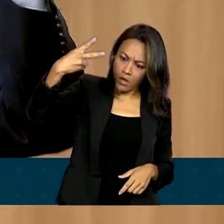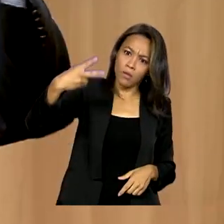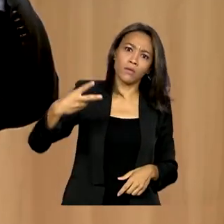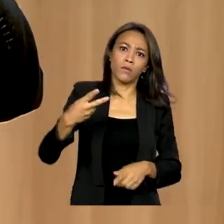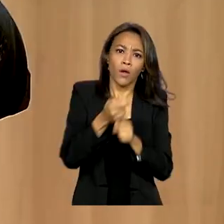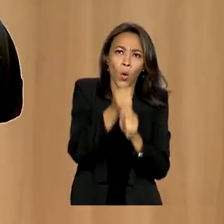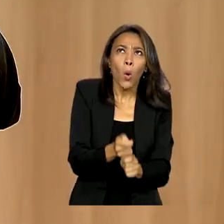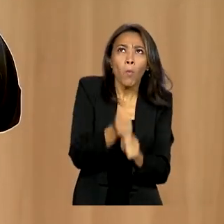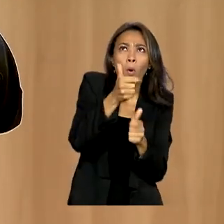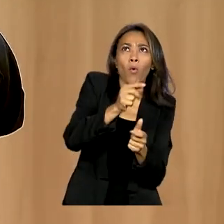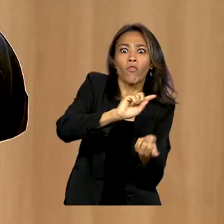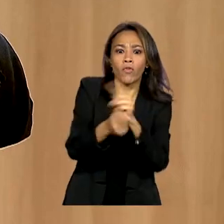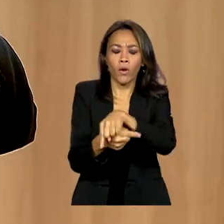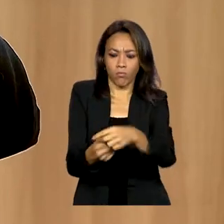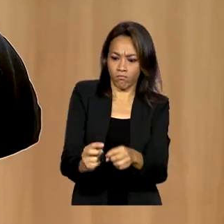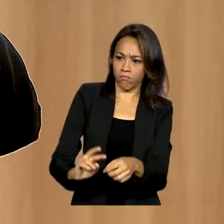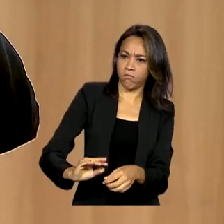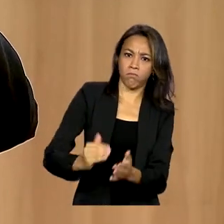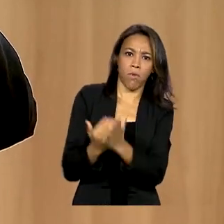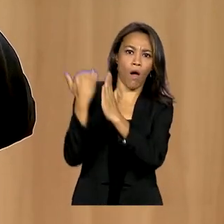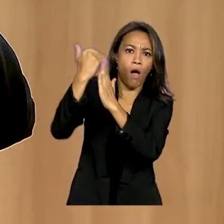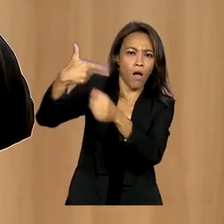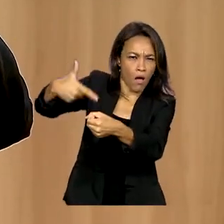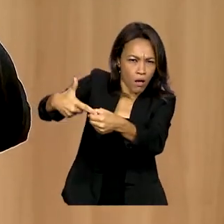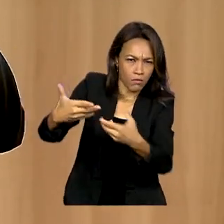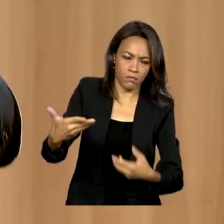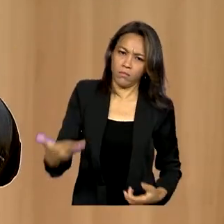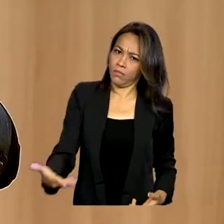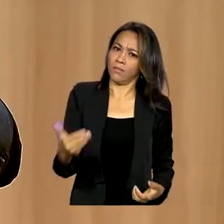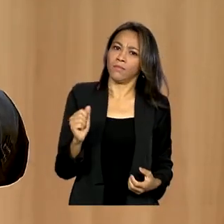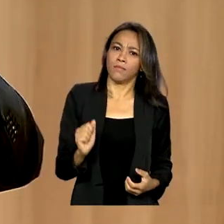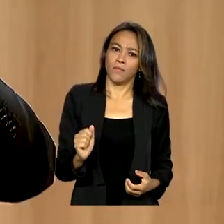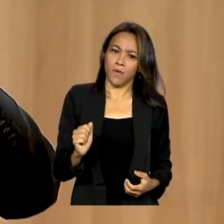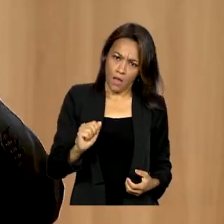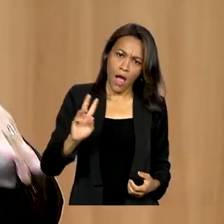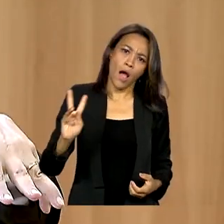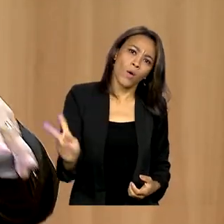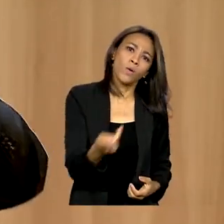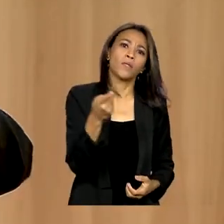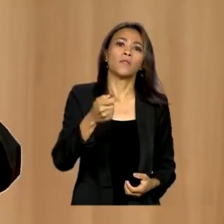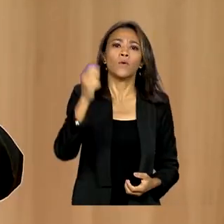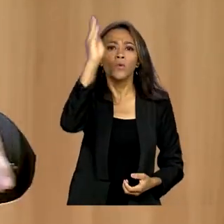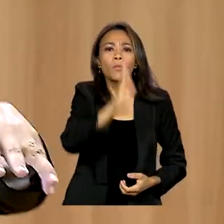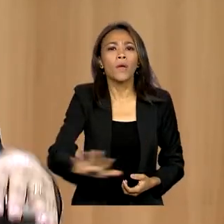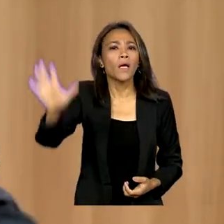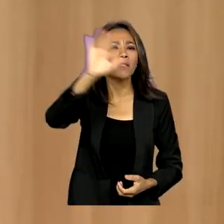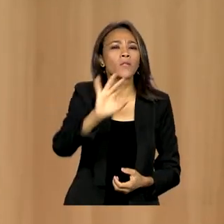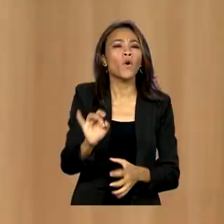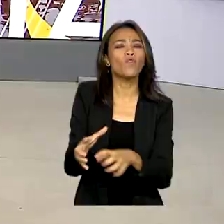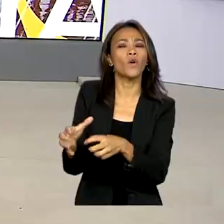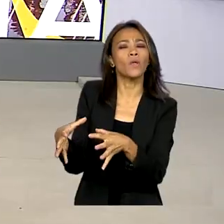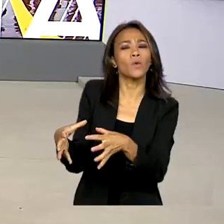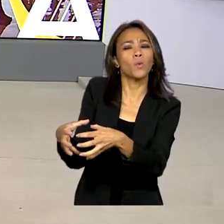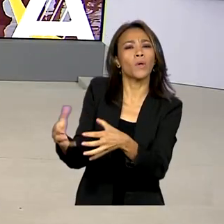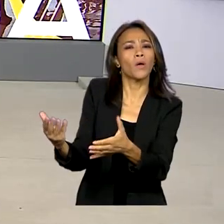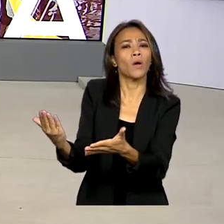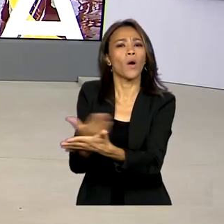Continua sendo um episódio nacional ou tornou-se um episódio localizado?